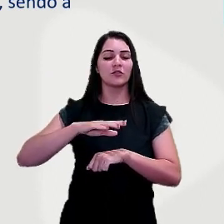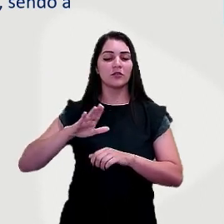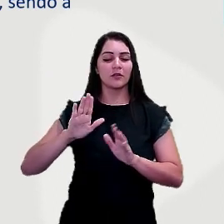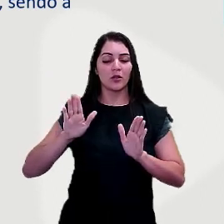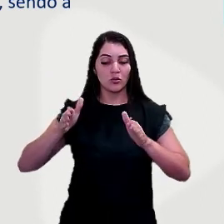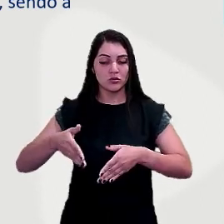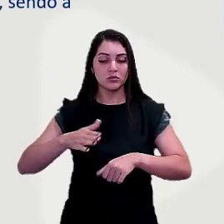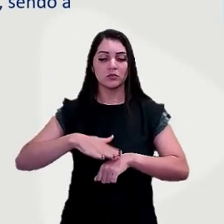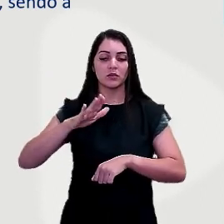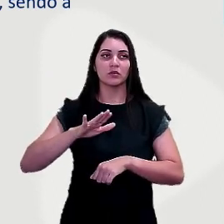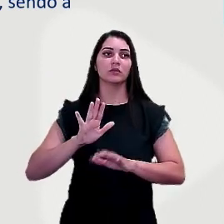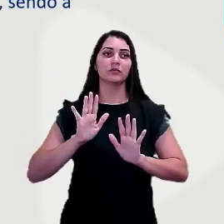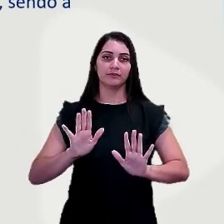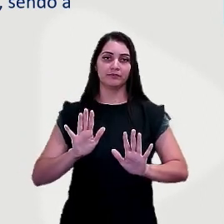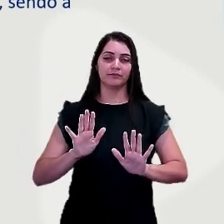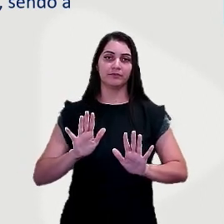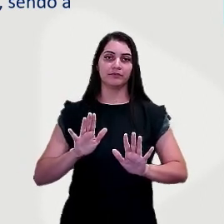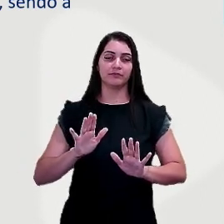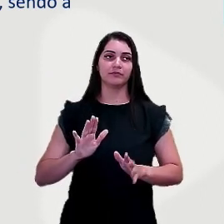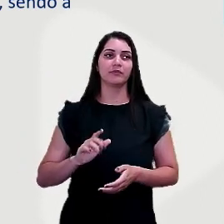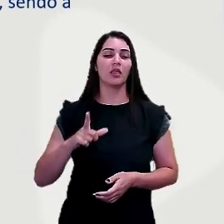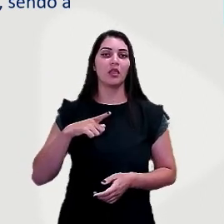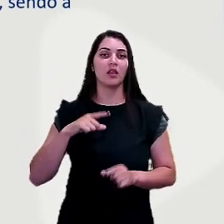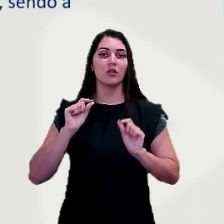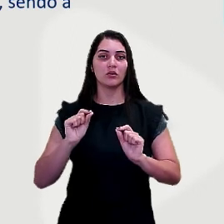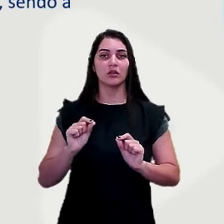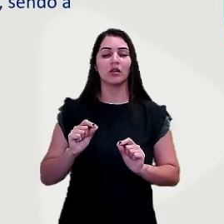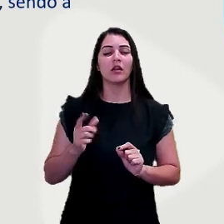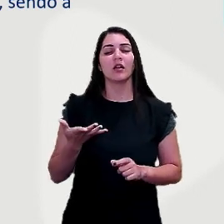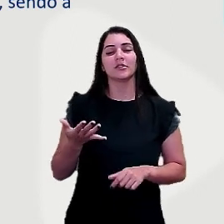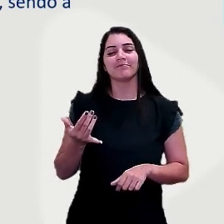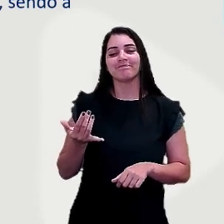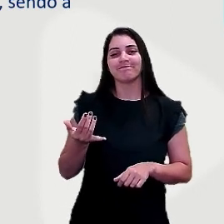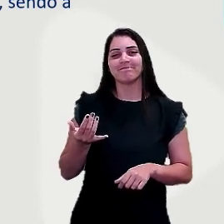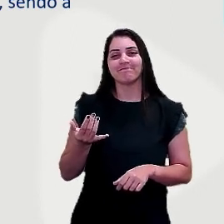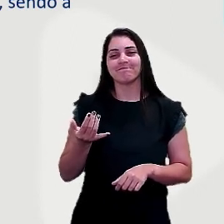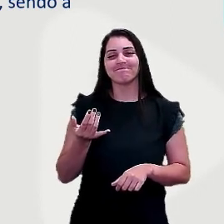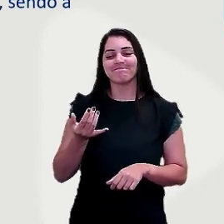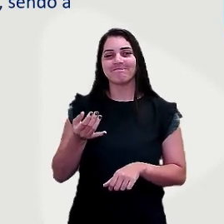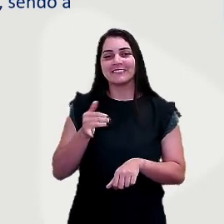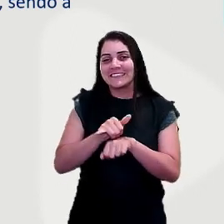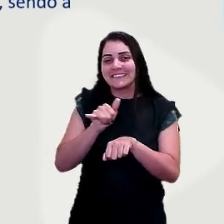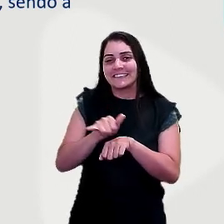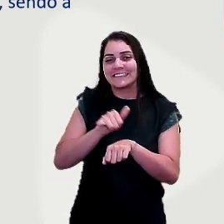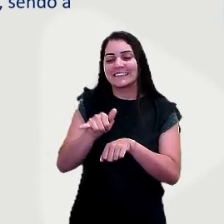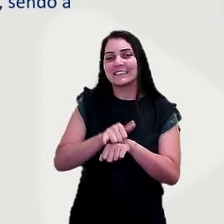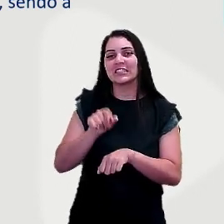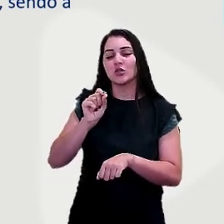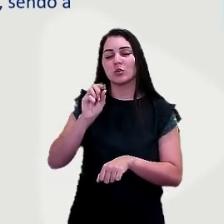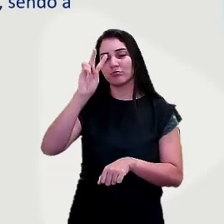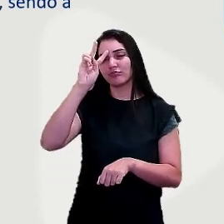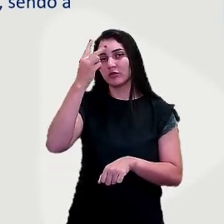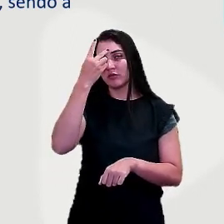populacional. Eita, aí tem tipo aquela pegadinha, que é para confundir um pouquinho, porque eu acabei de